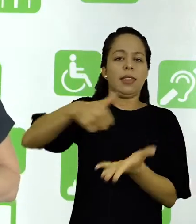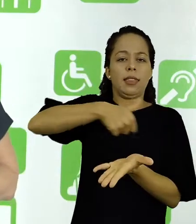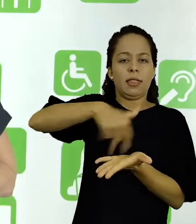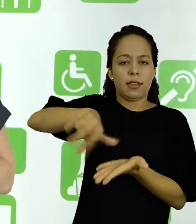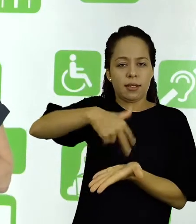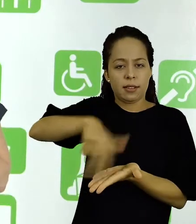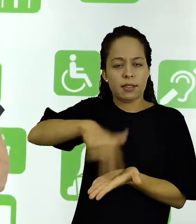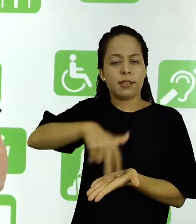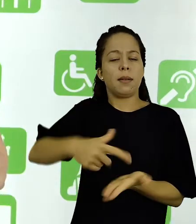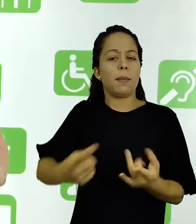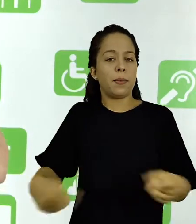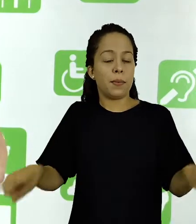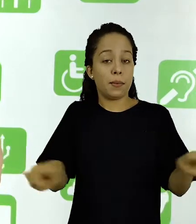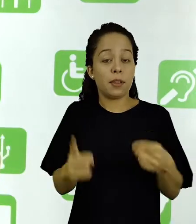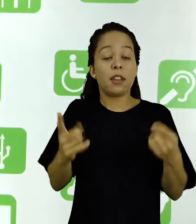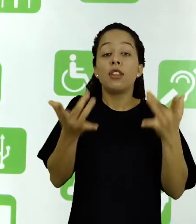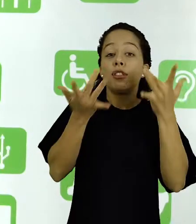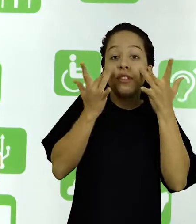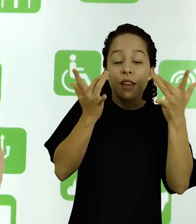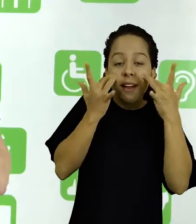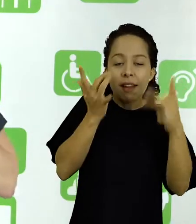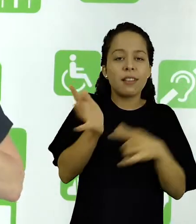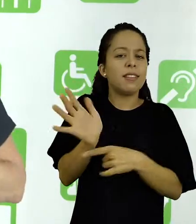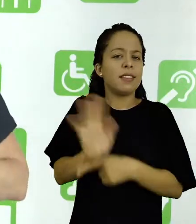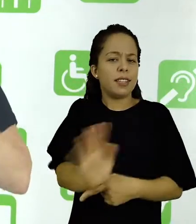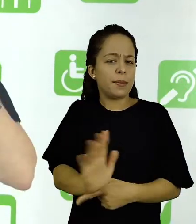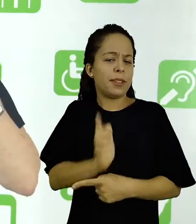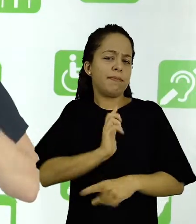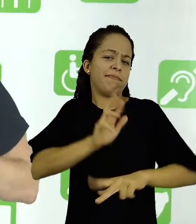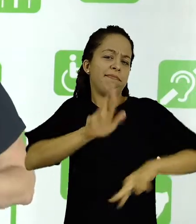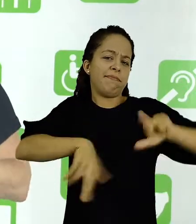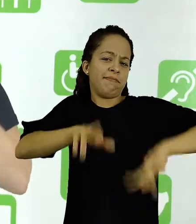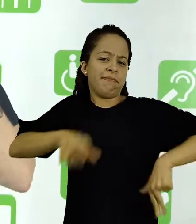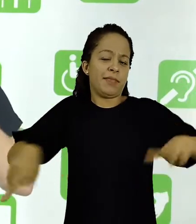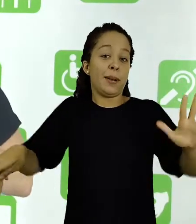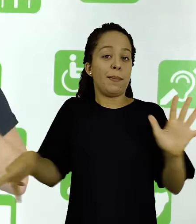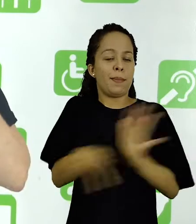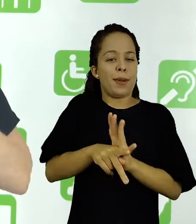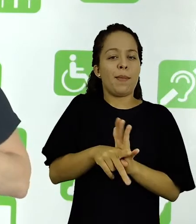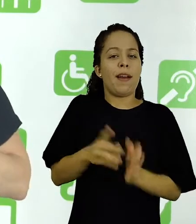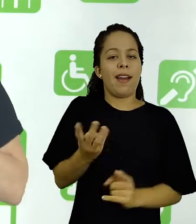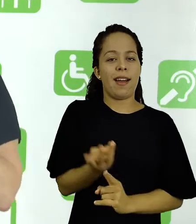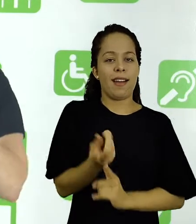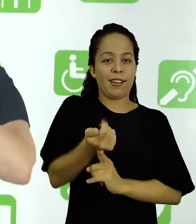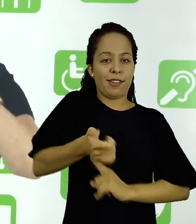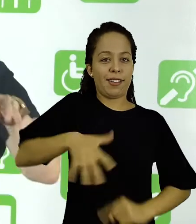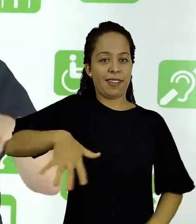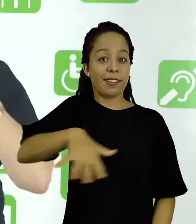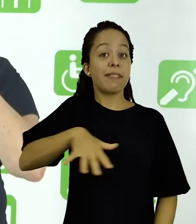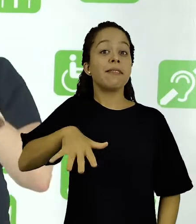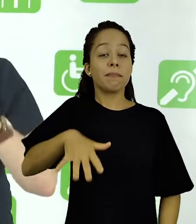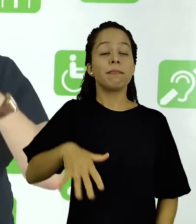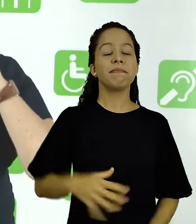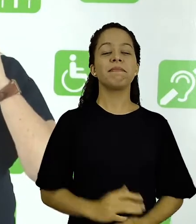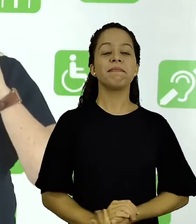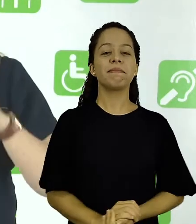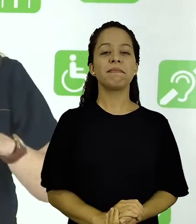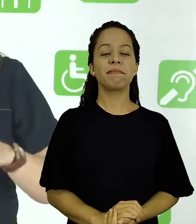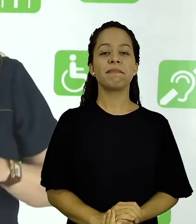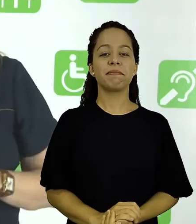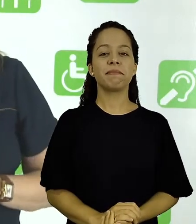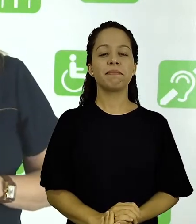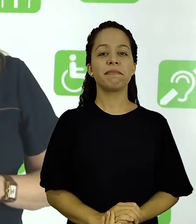música, do teatro, do cinema e tantos outros processos criativos que envolvem essa área